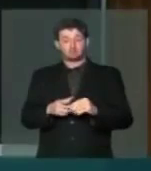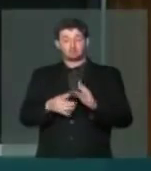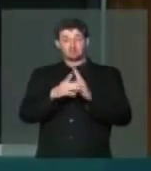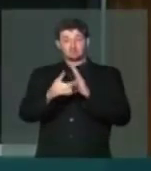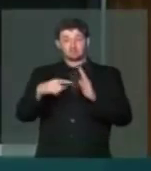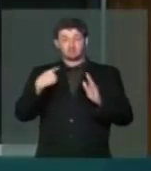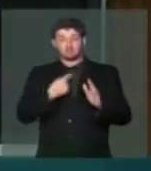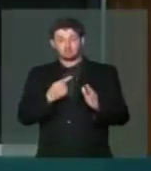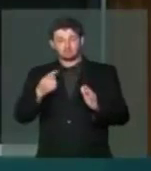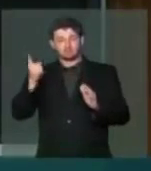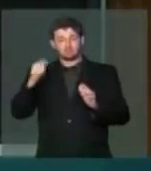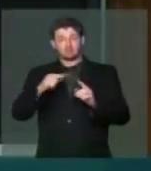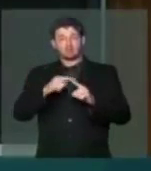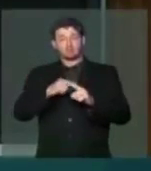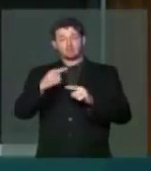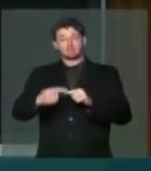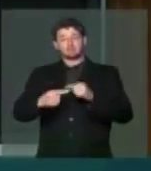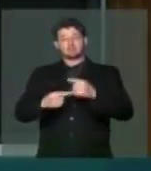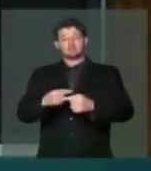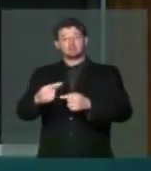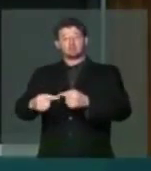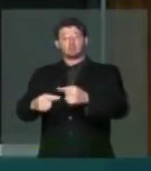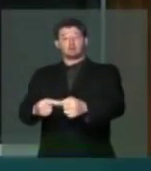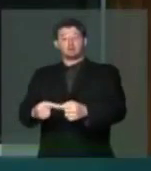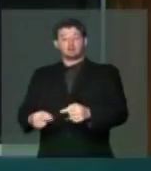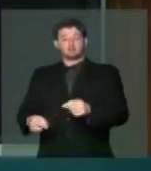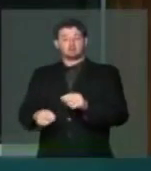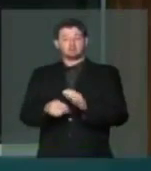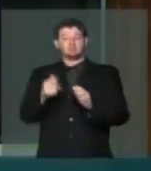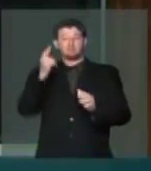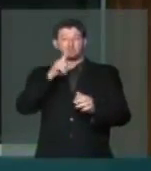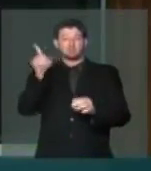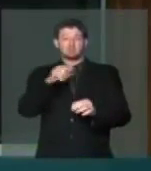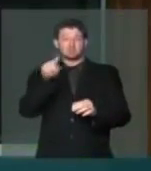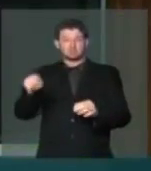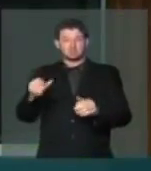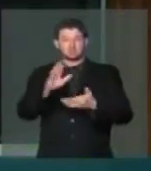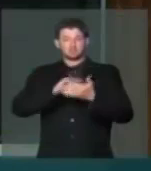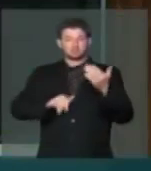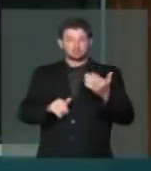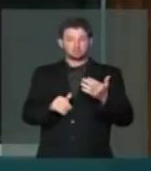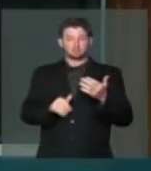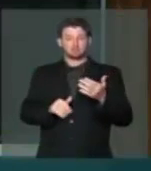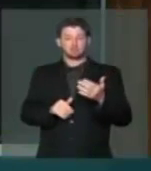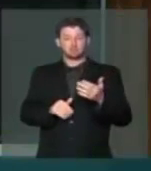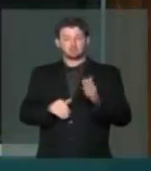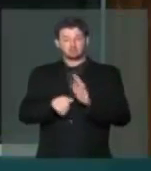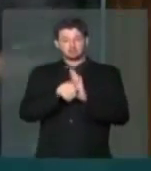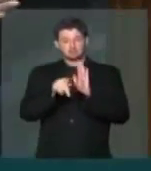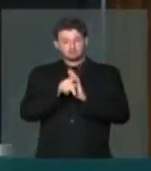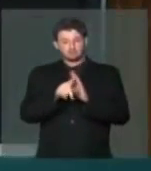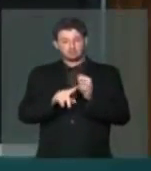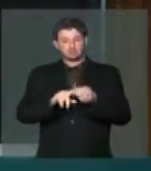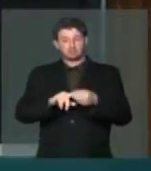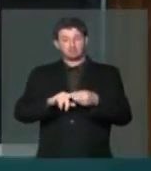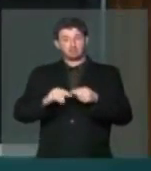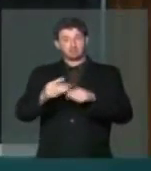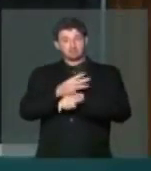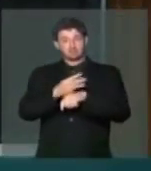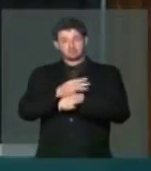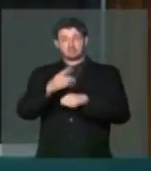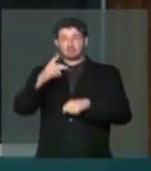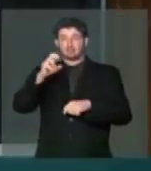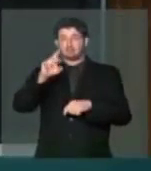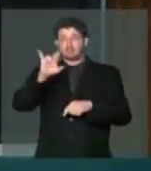destaque era uma sequência a cancelar, a tirar da MP a terceirização da